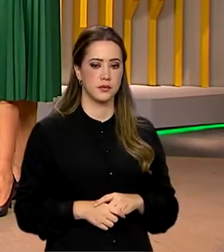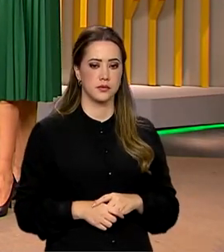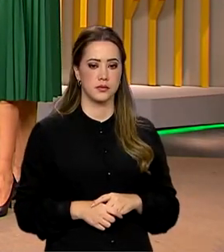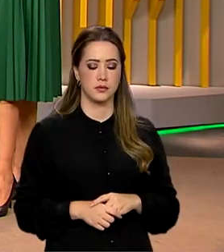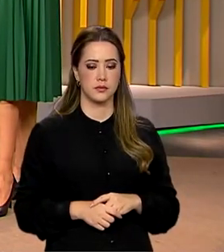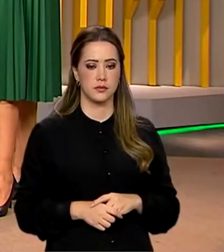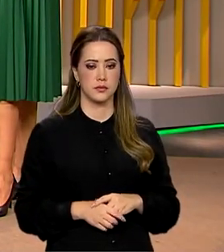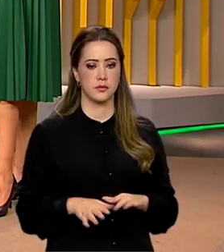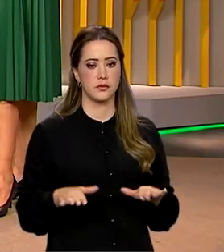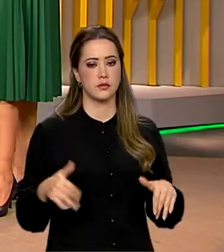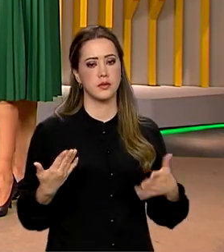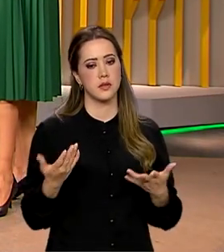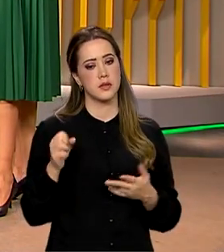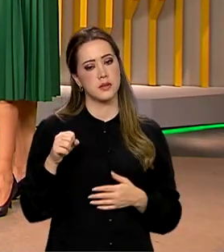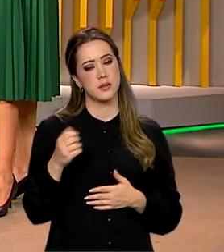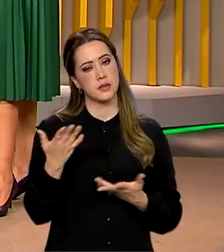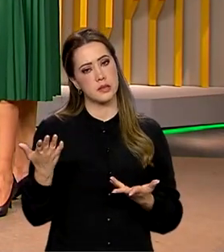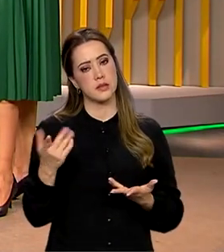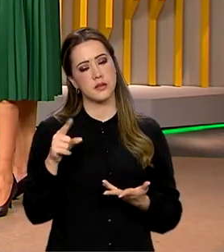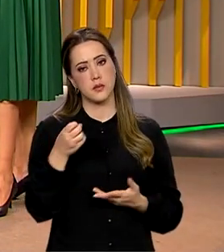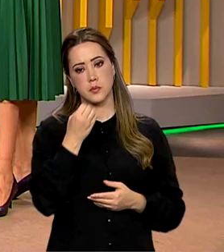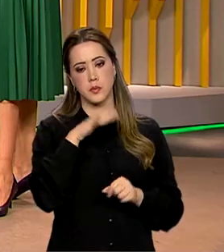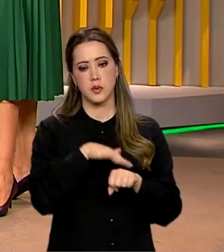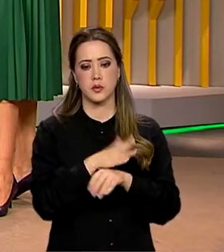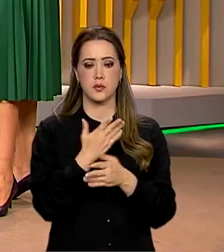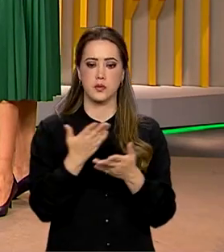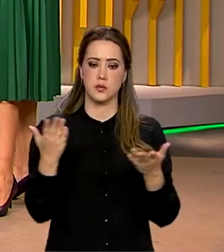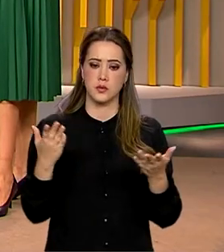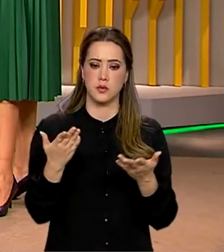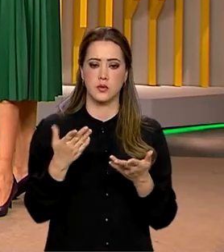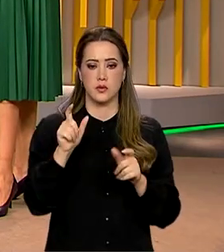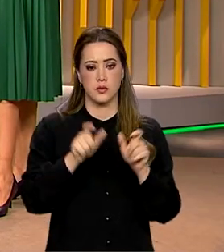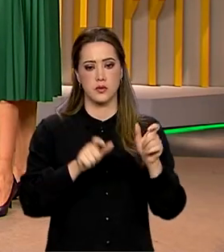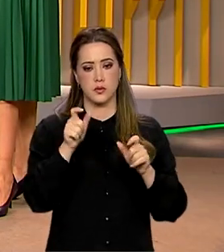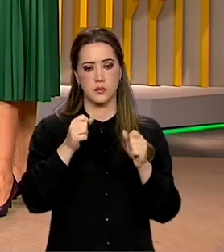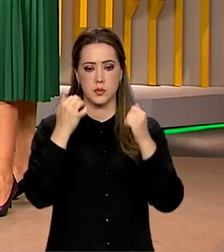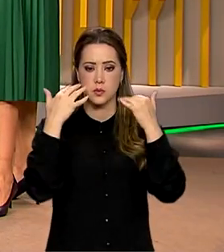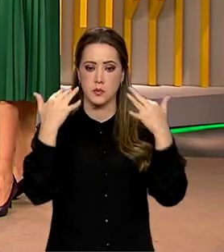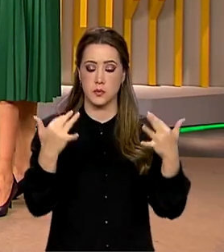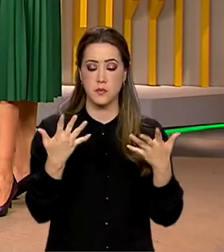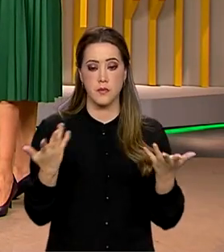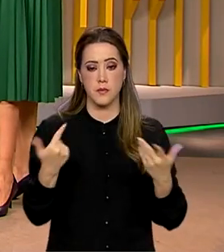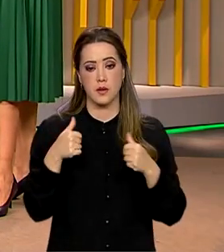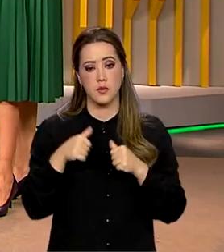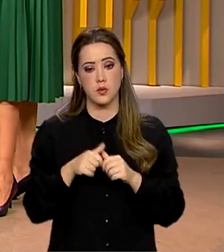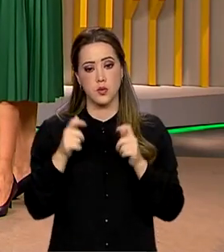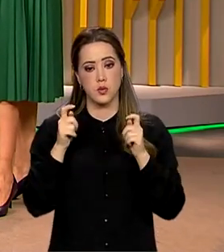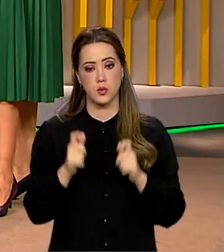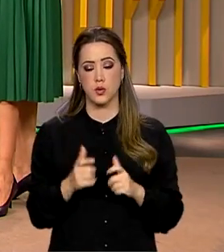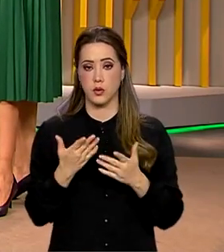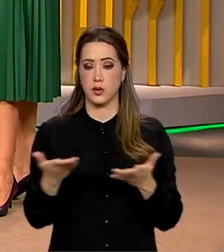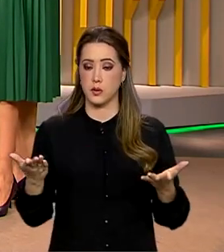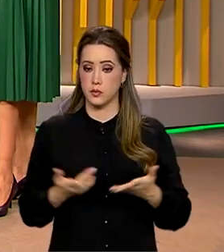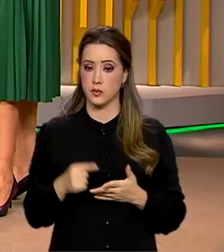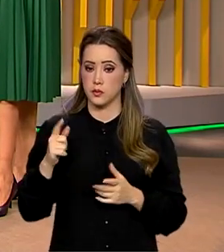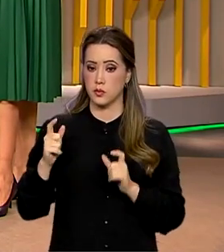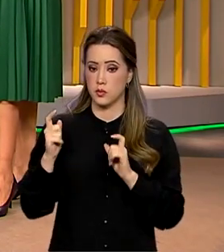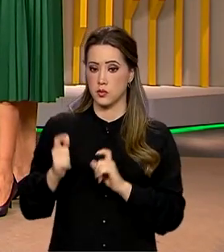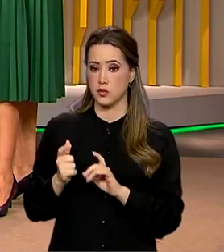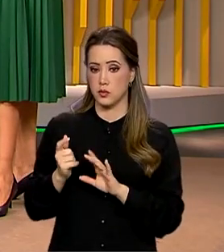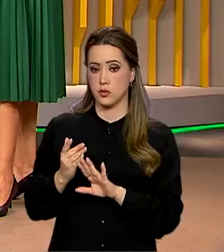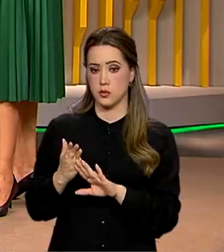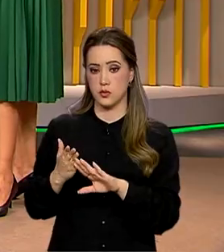Seu mesmo, Ana. Boa noite para você, Roberto. Uma boa noite a todos que nos assistem. Eu estou exatamente aqui na área de